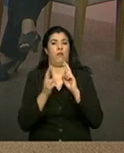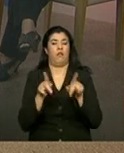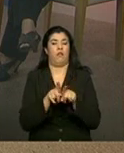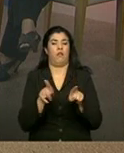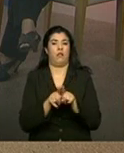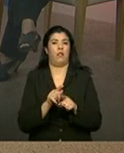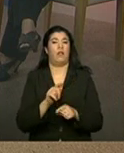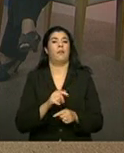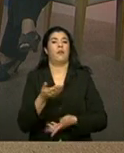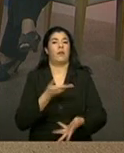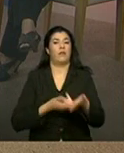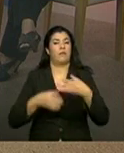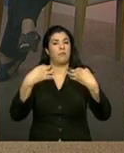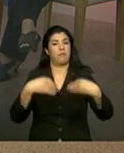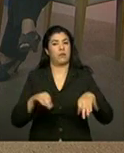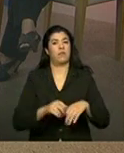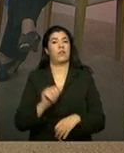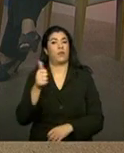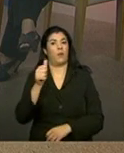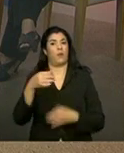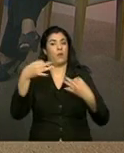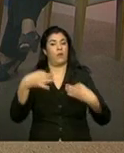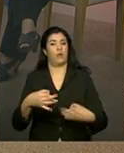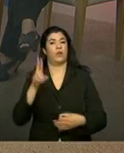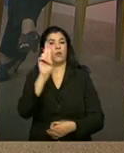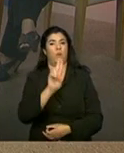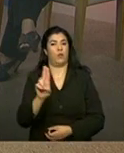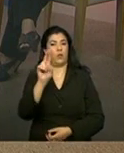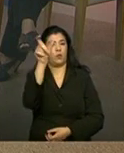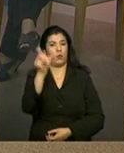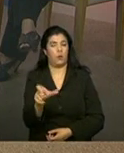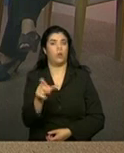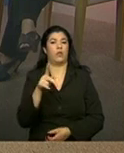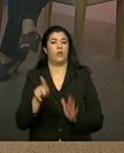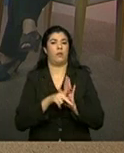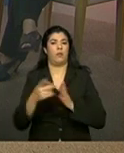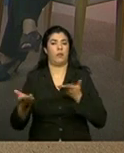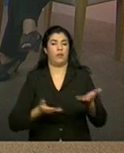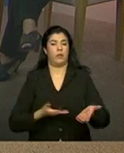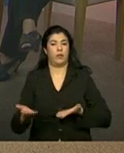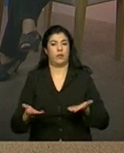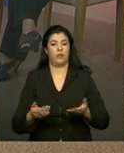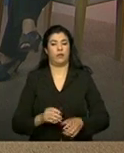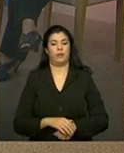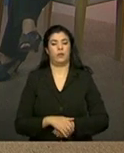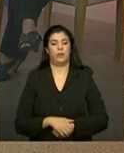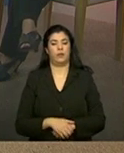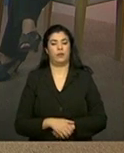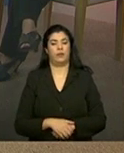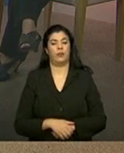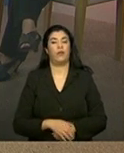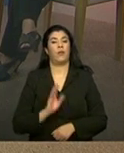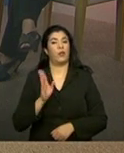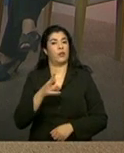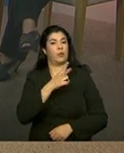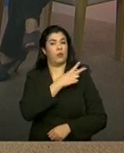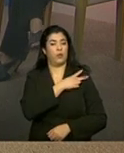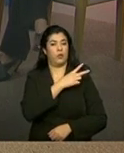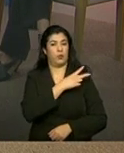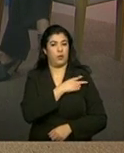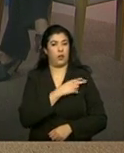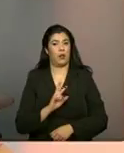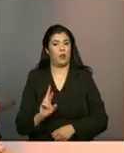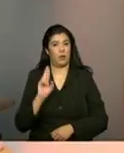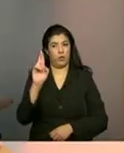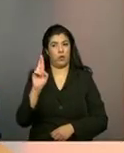qualificado aos usuários do serviço. O técnico de referência, eu vou falar